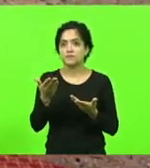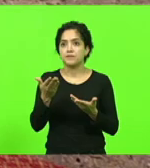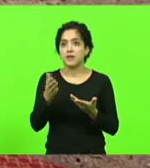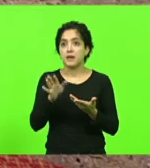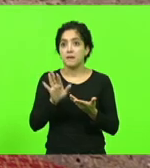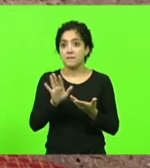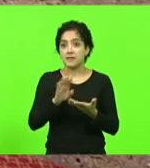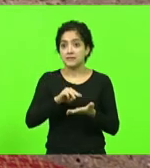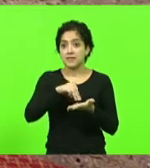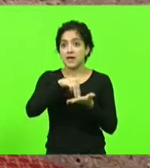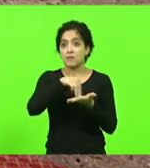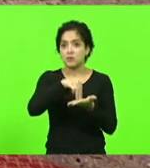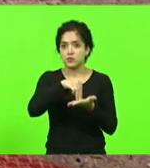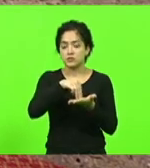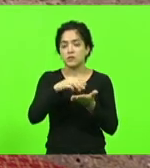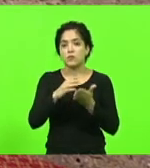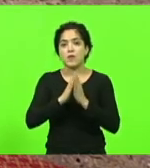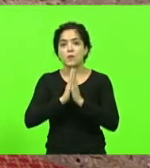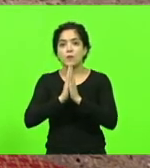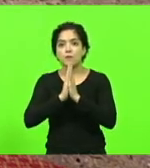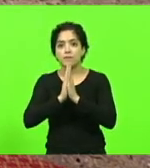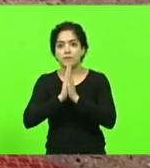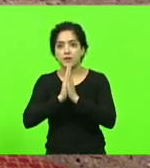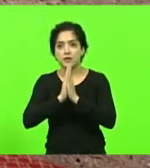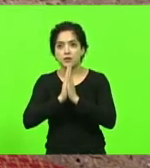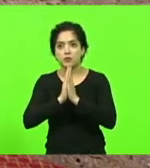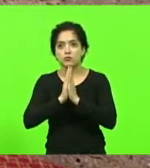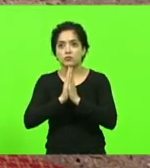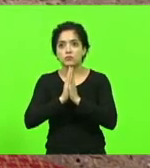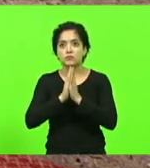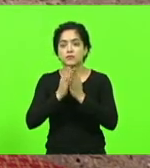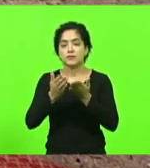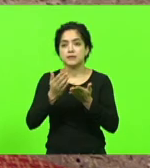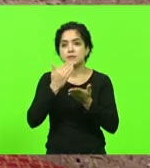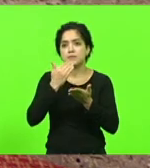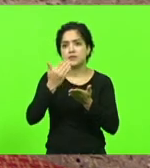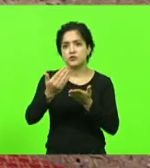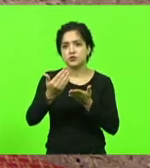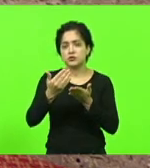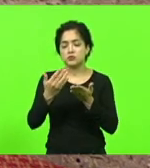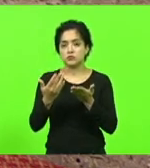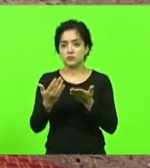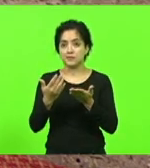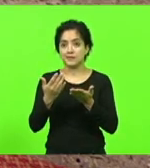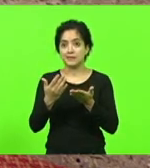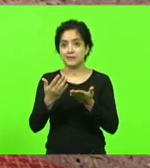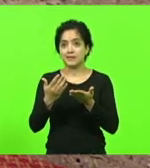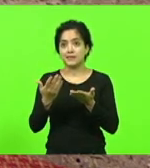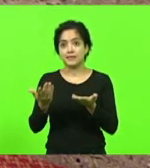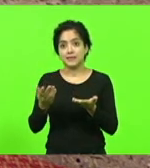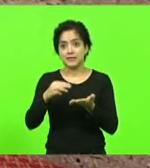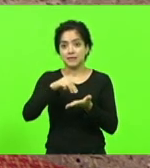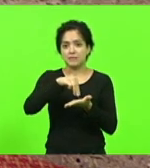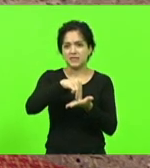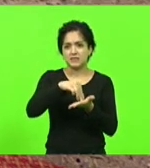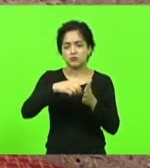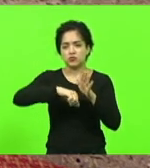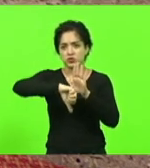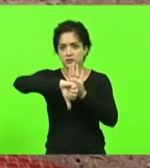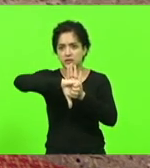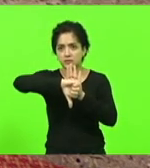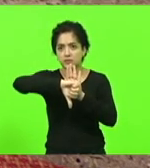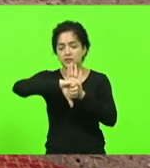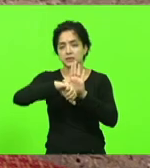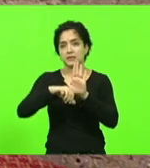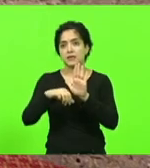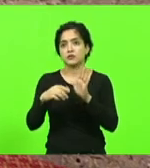a moção é um apelo, está se apelando e a noção de criminalidade hoje